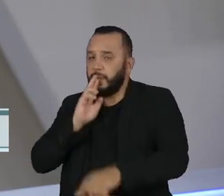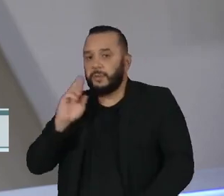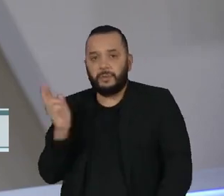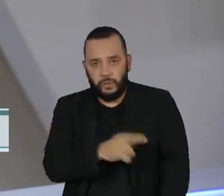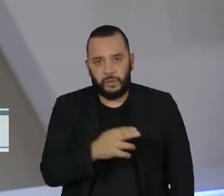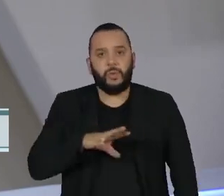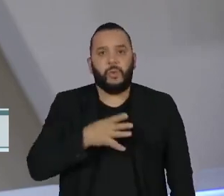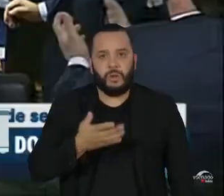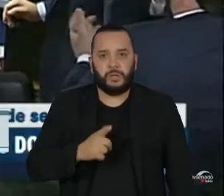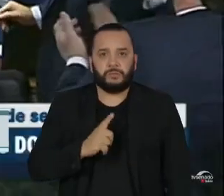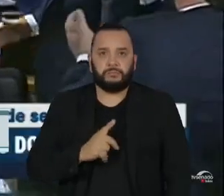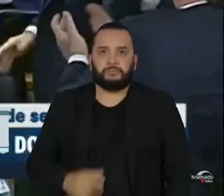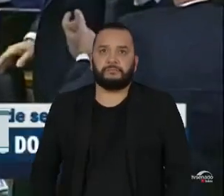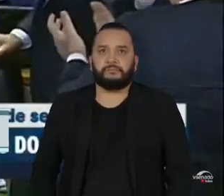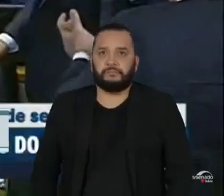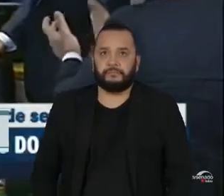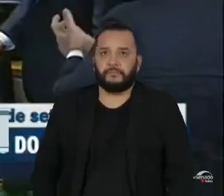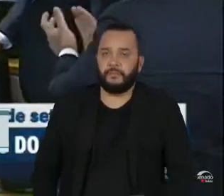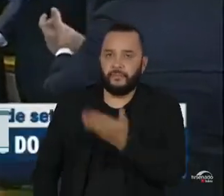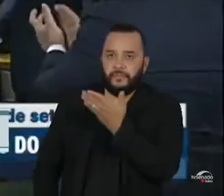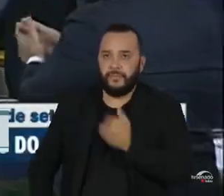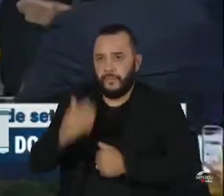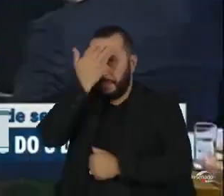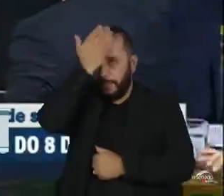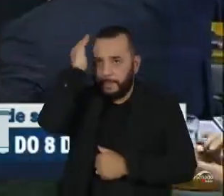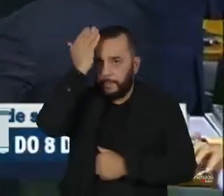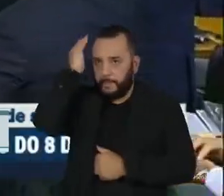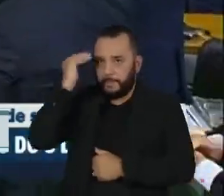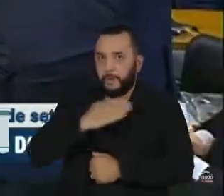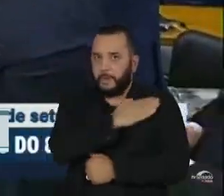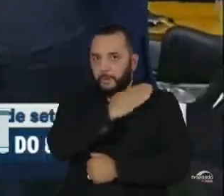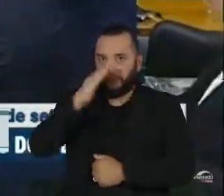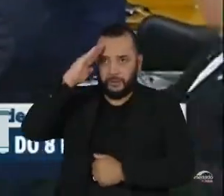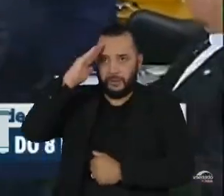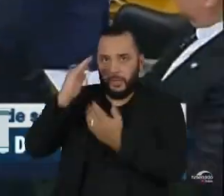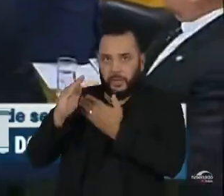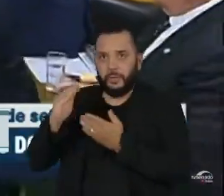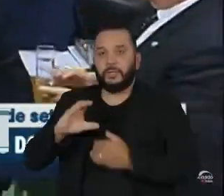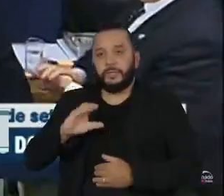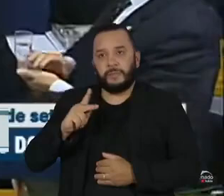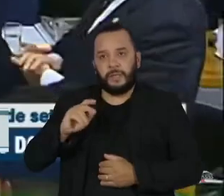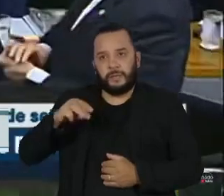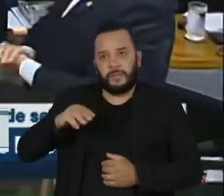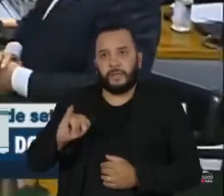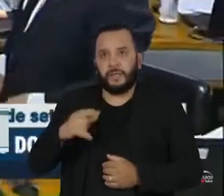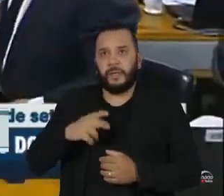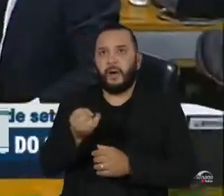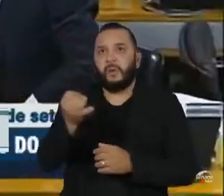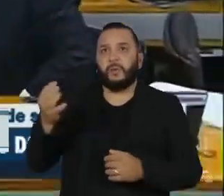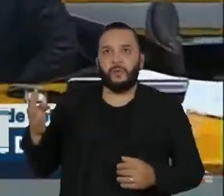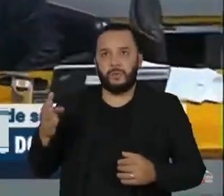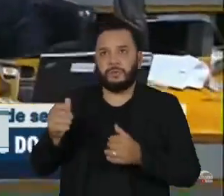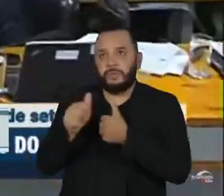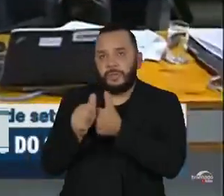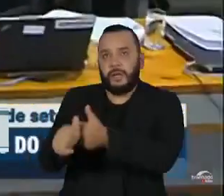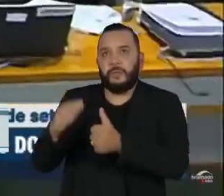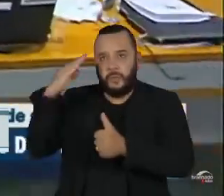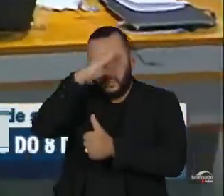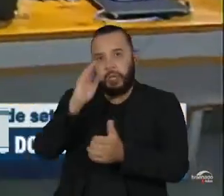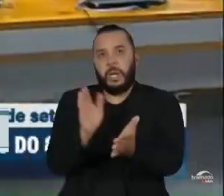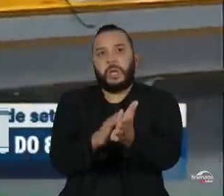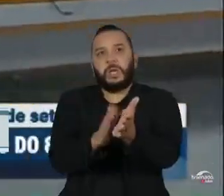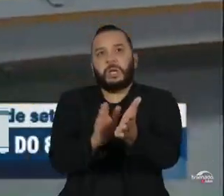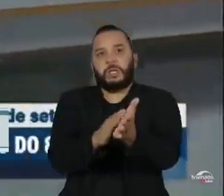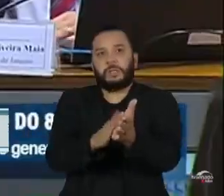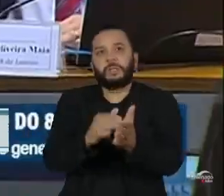parlamentares. O general Augusto Heleno chegou à sessão da CPMI aplaudido por parlamentares bolsonaristas. Ele é